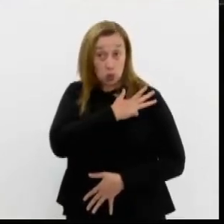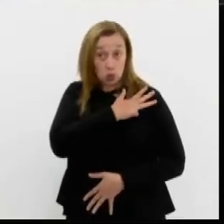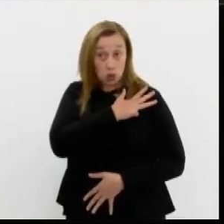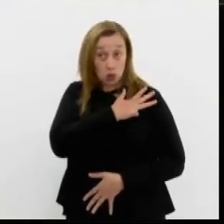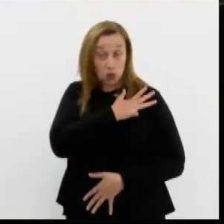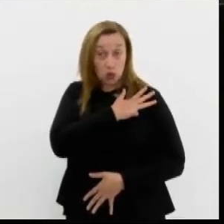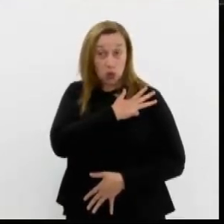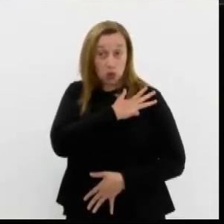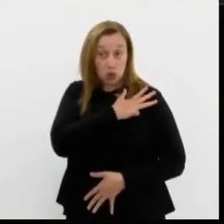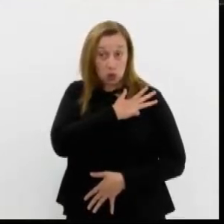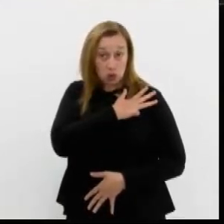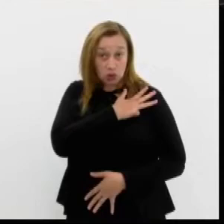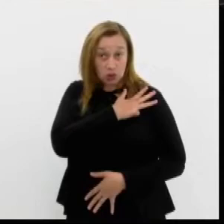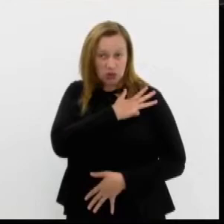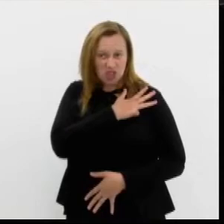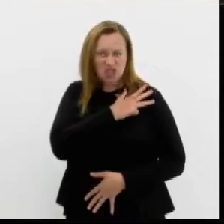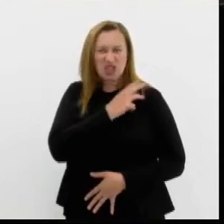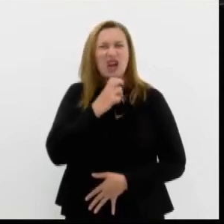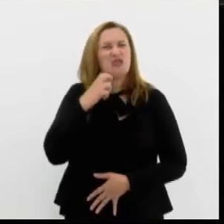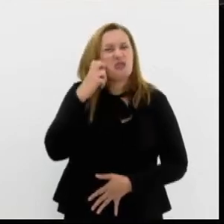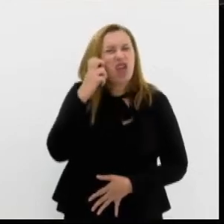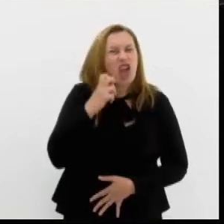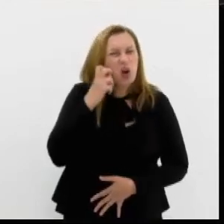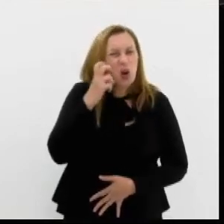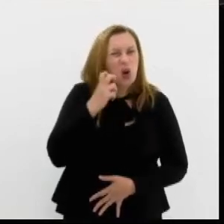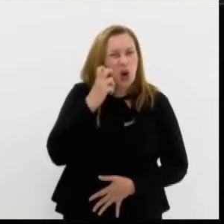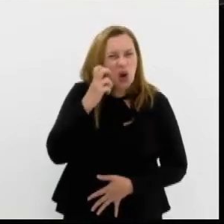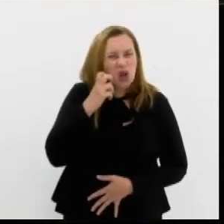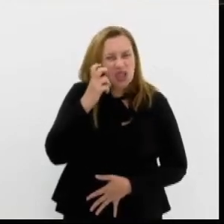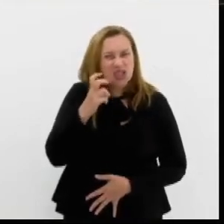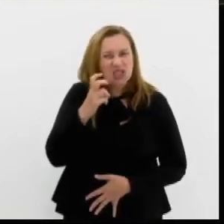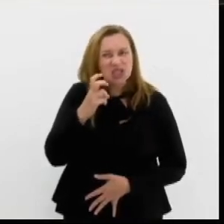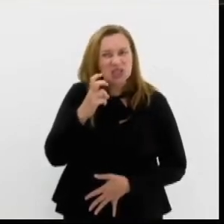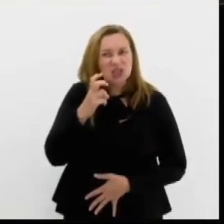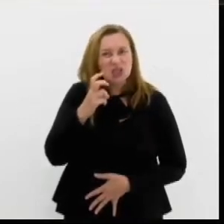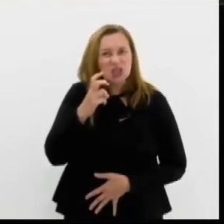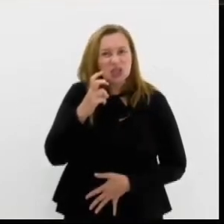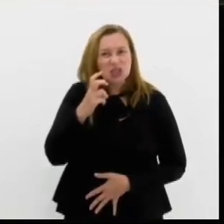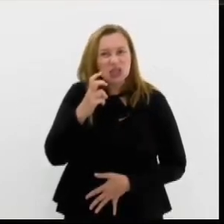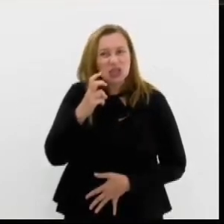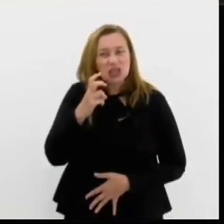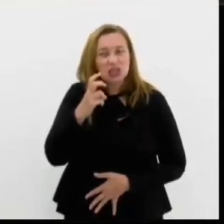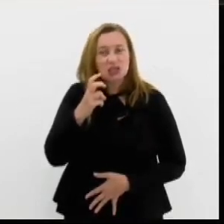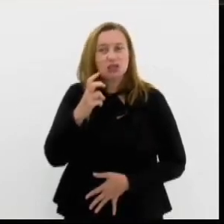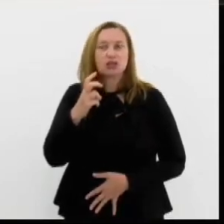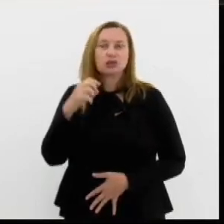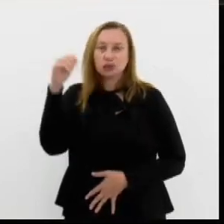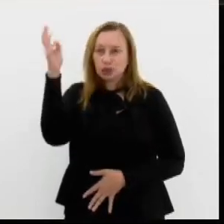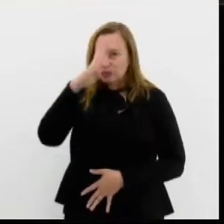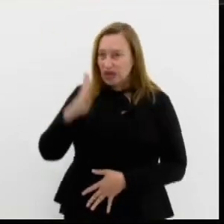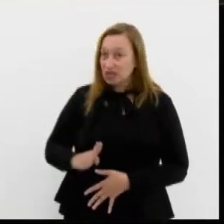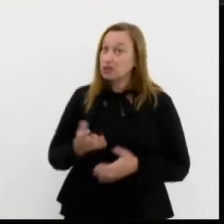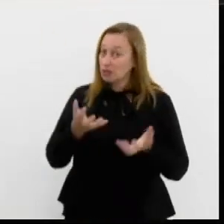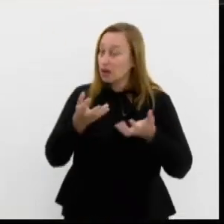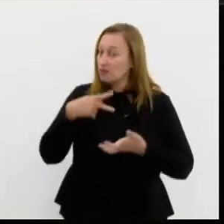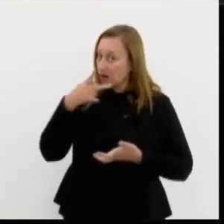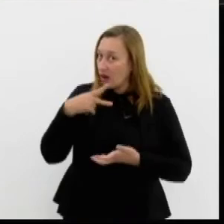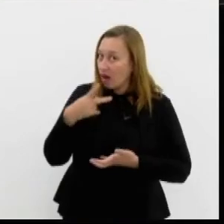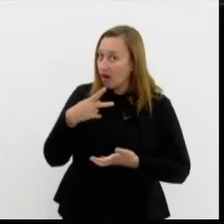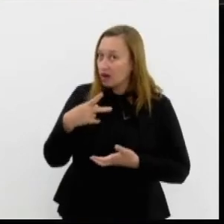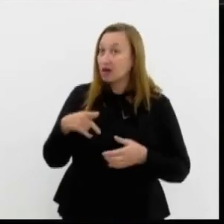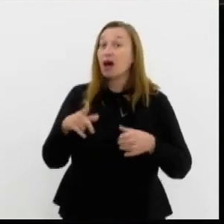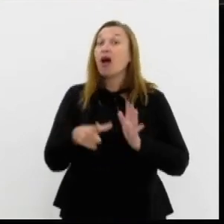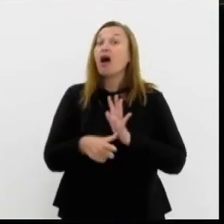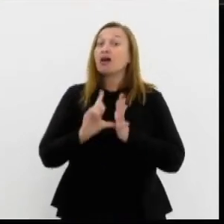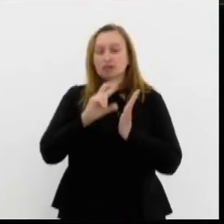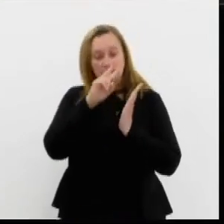inglório, o infame presidente Lula no seu devido lugar. E quero dizer mais uma coisa antes de